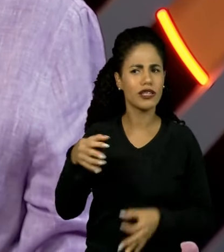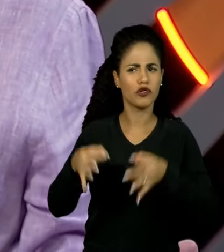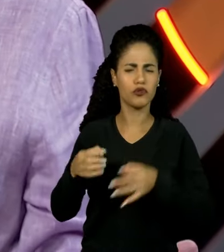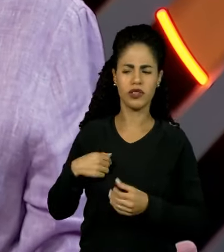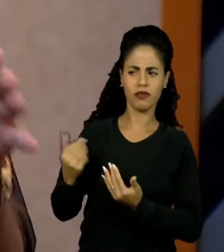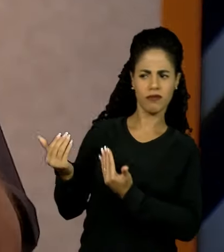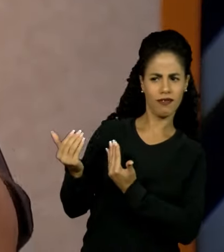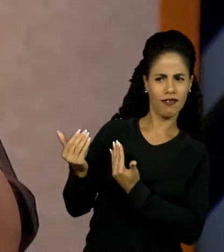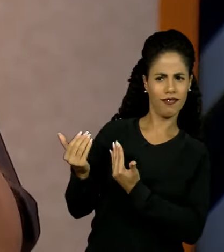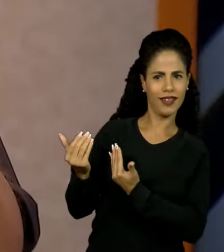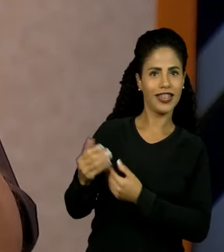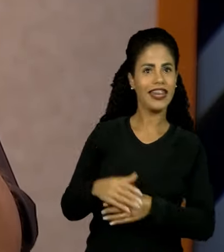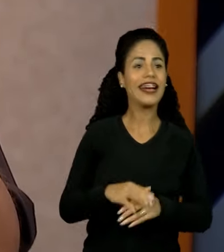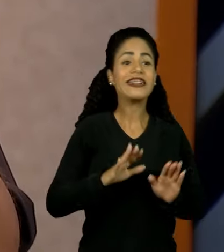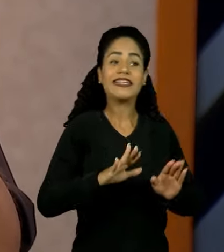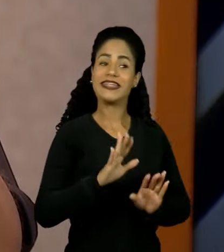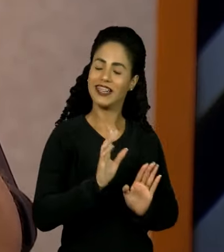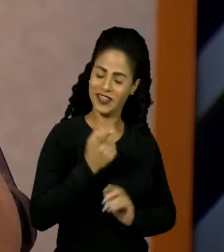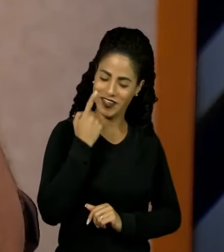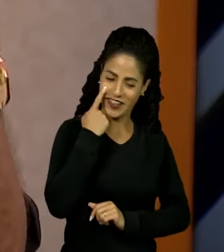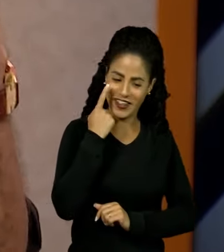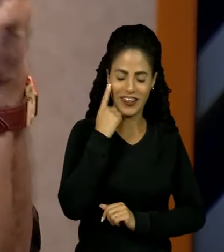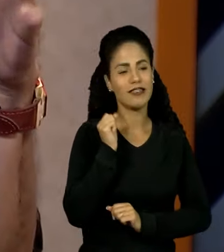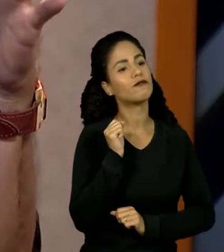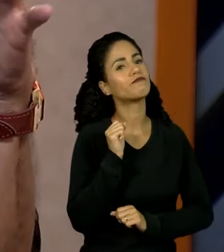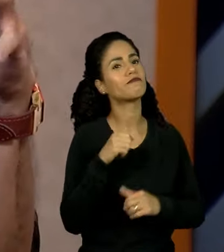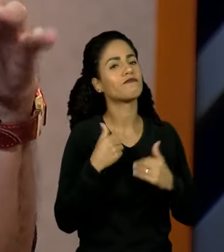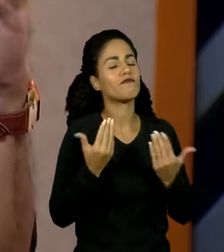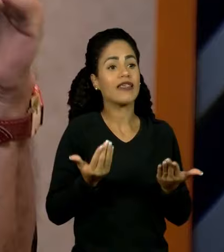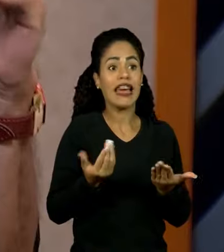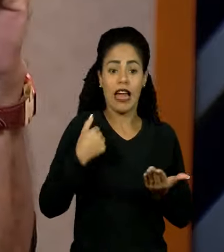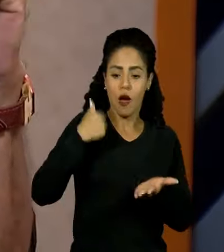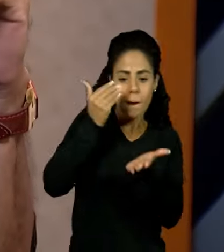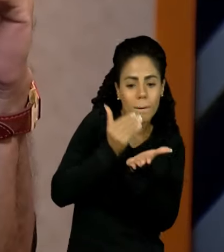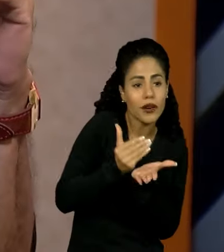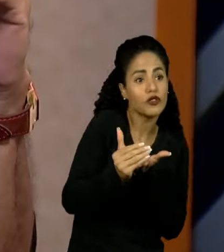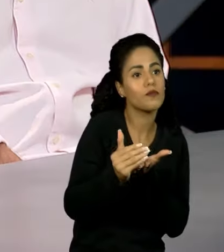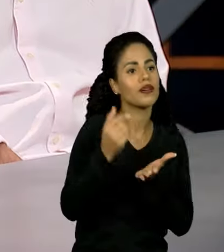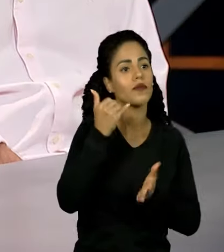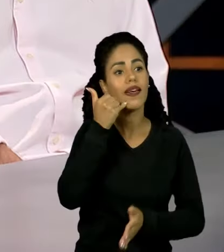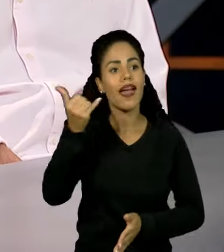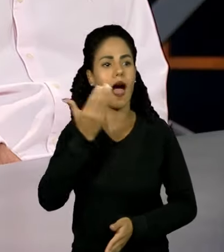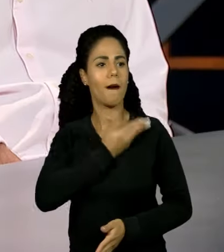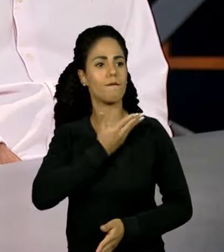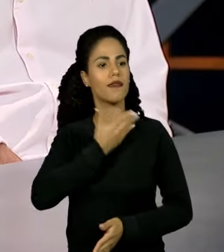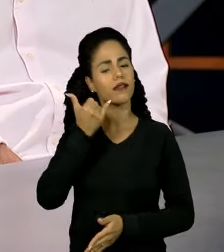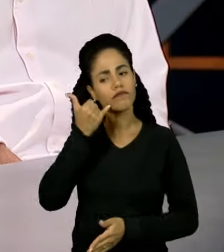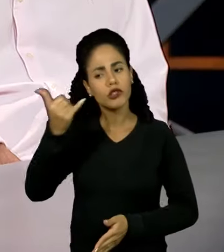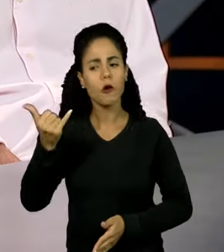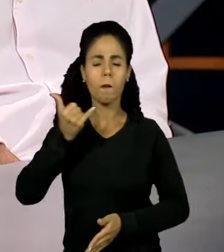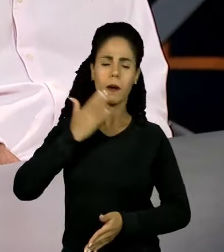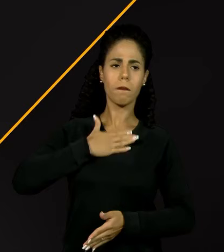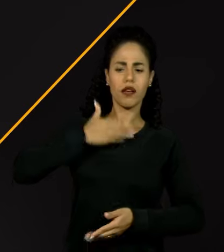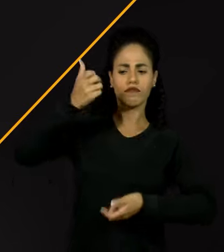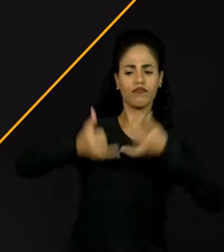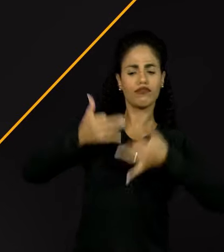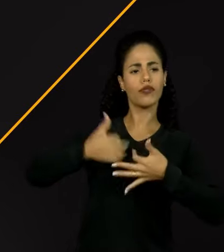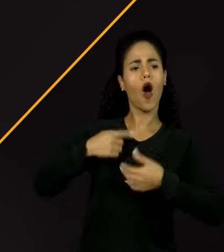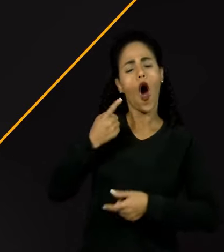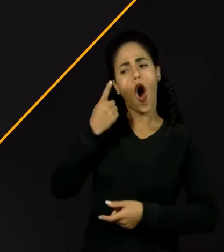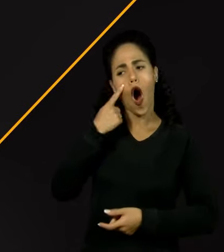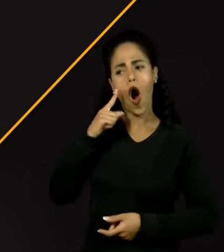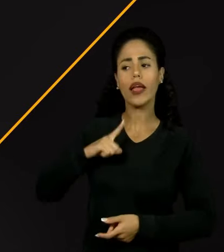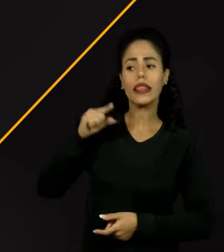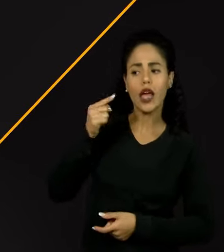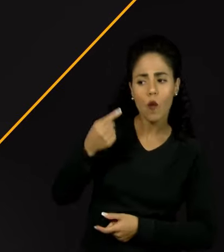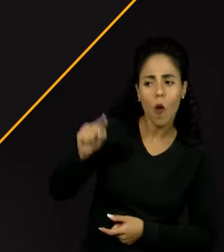quer comigo? Ó, Ricardo, eu quero te dizer o seguinte. A partir do momento que a Sofia me liga, me apresentando uma pessoa que também desenvolve um trabalho super